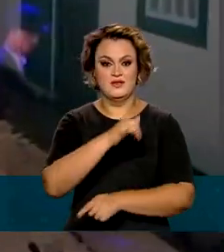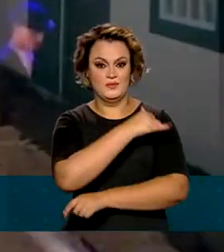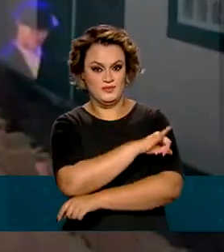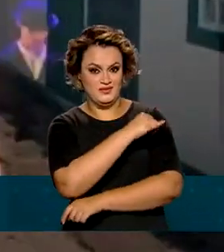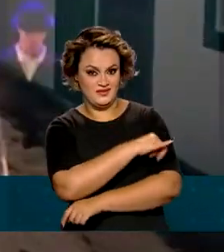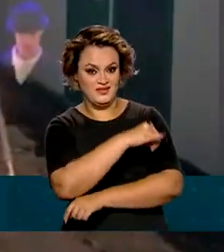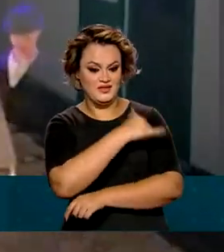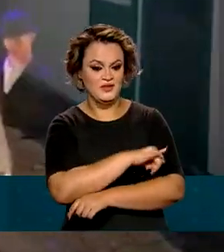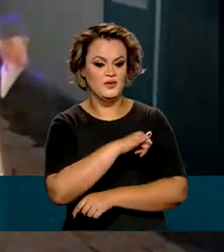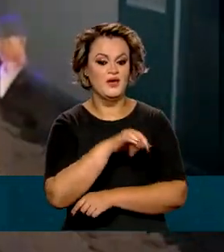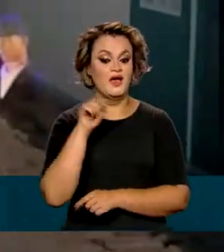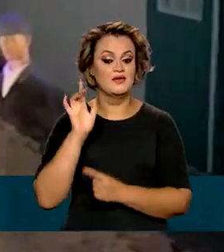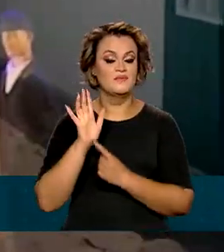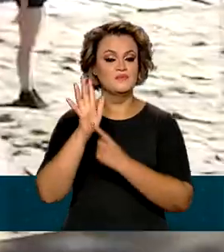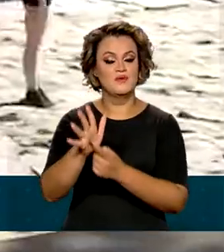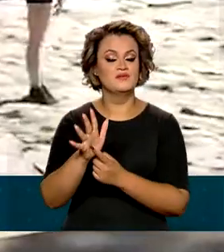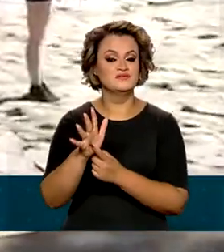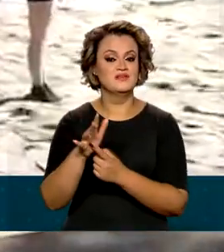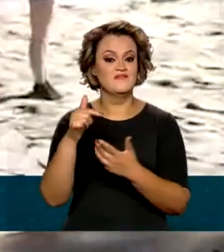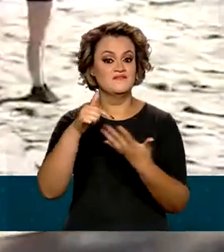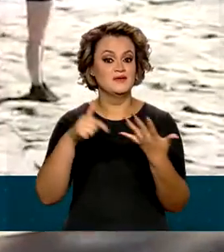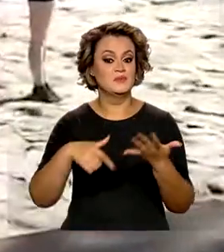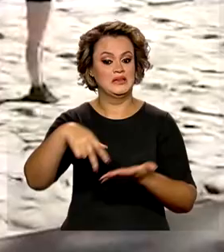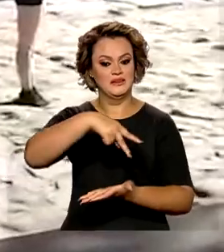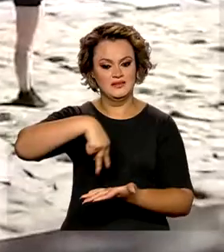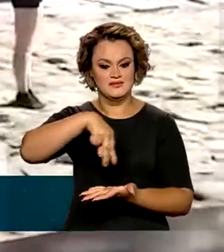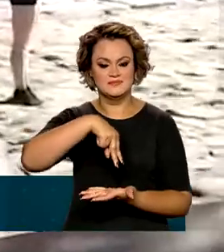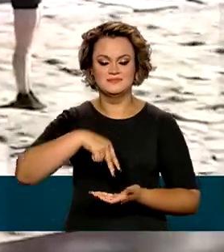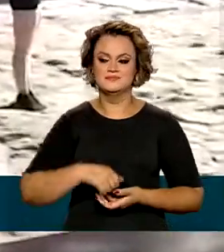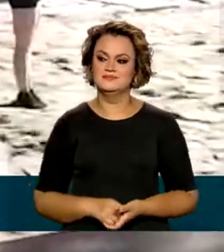Janeiro, trouxe ao público a mostra de dança.